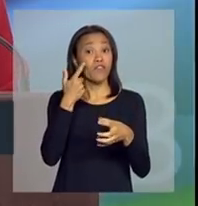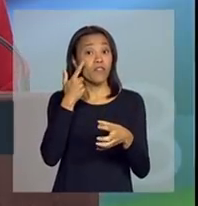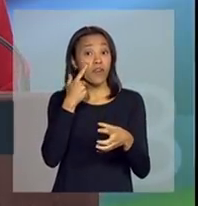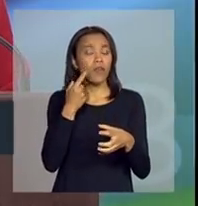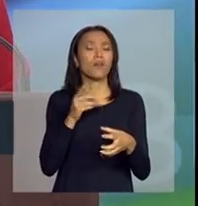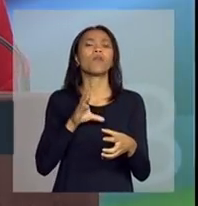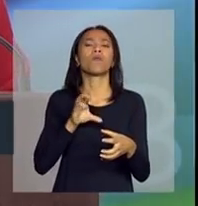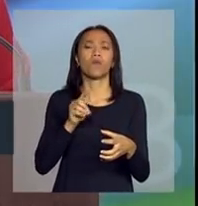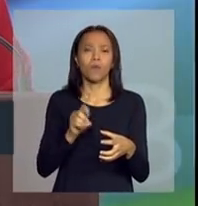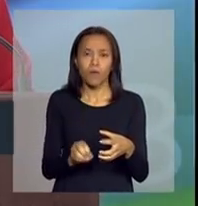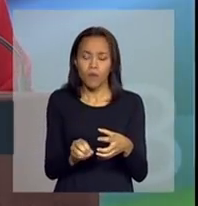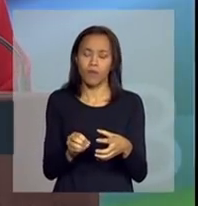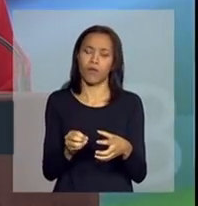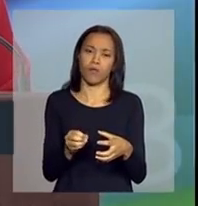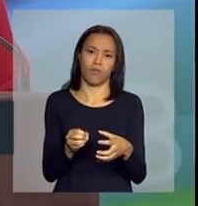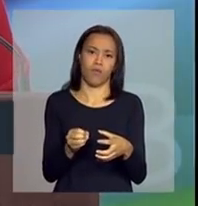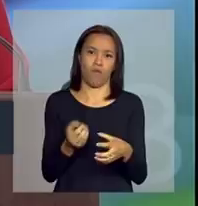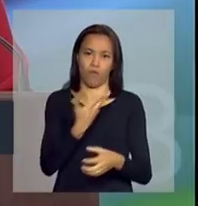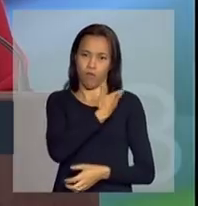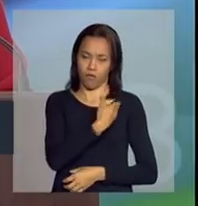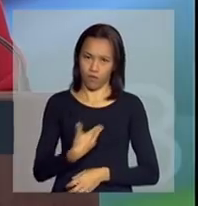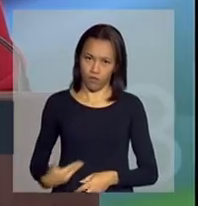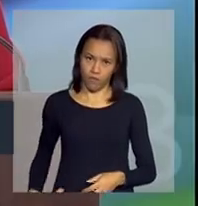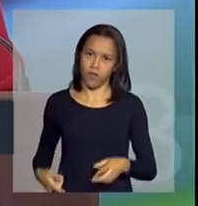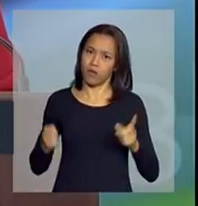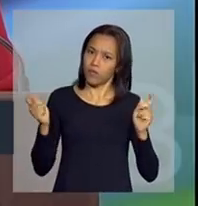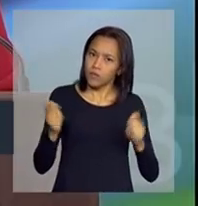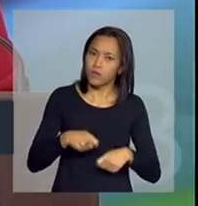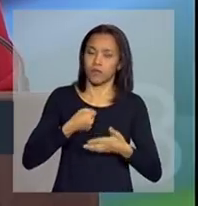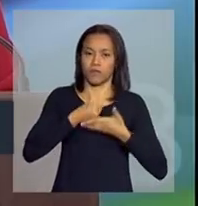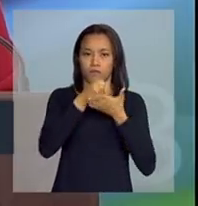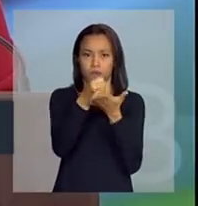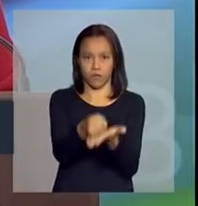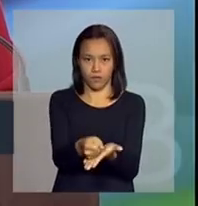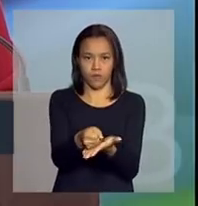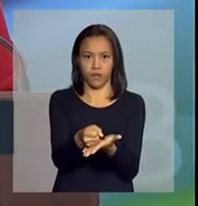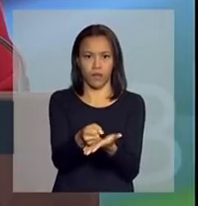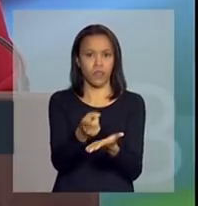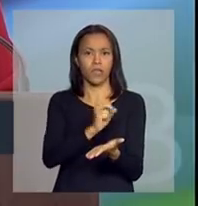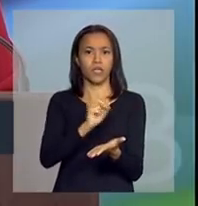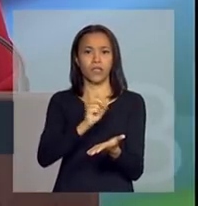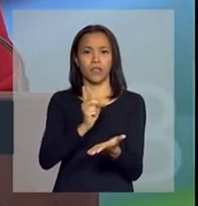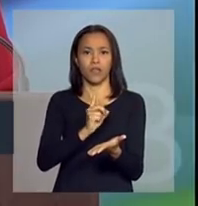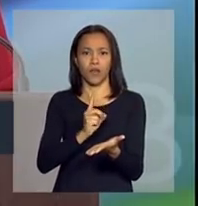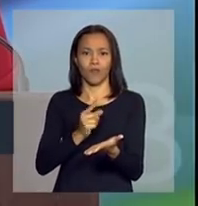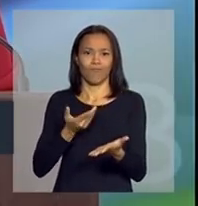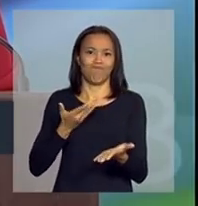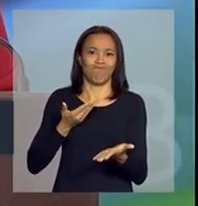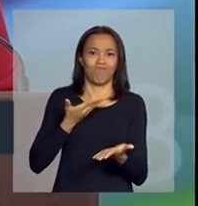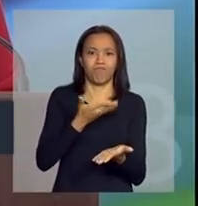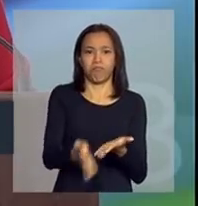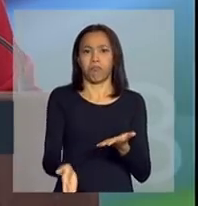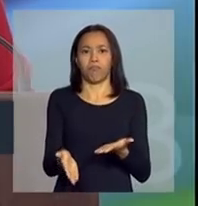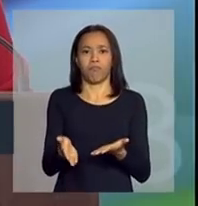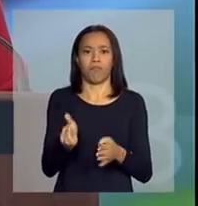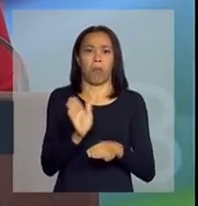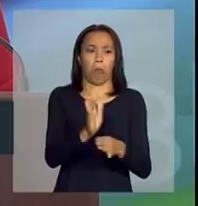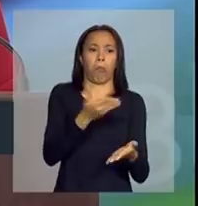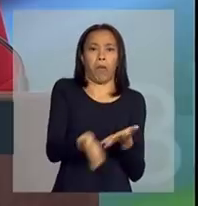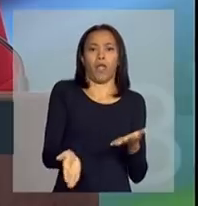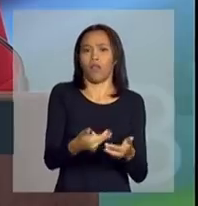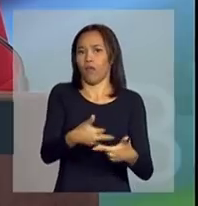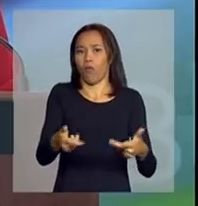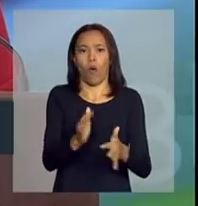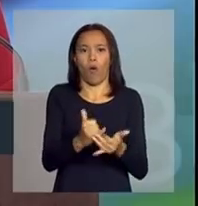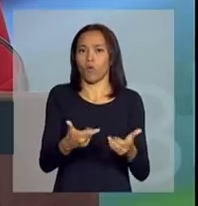pela qual o Estado pode ajudar e não prejudicar. Tenho esse